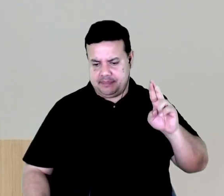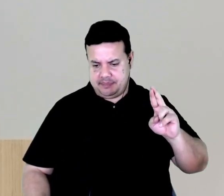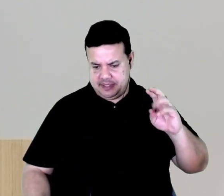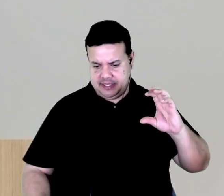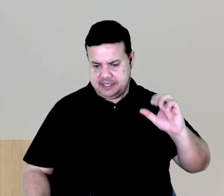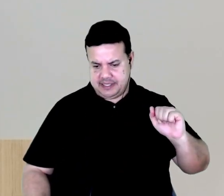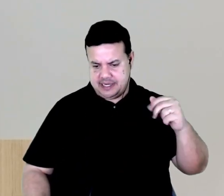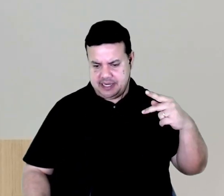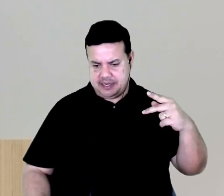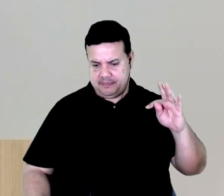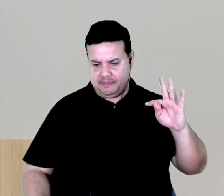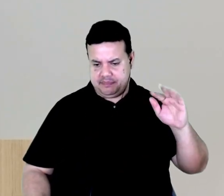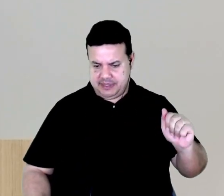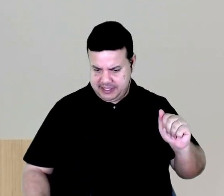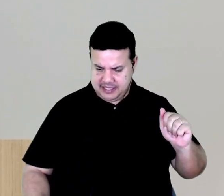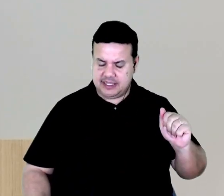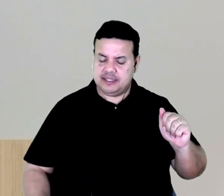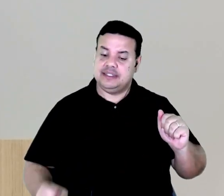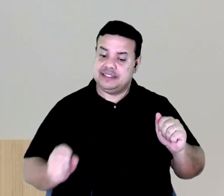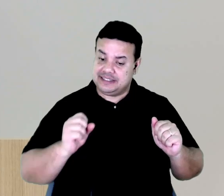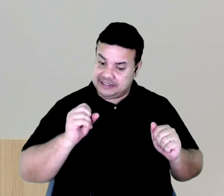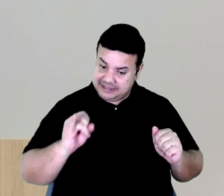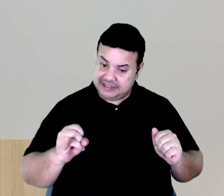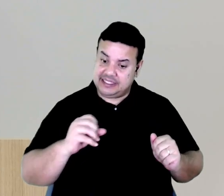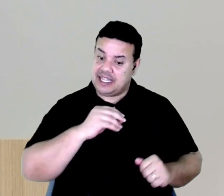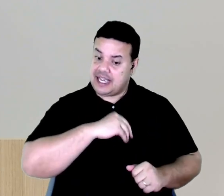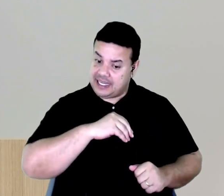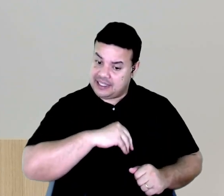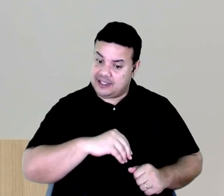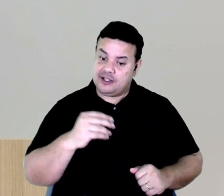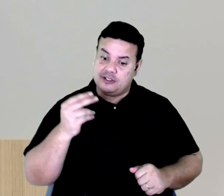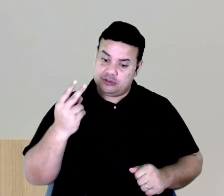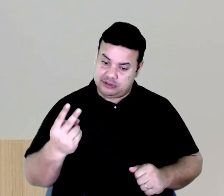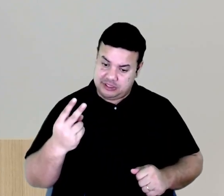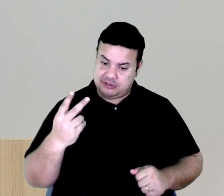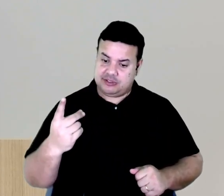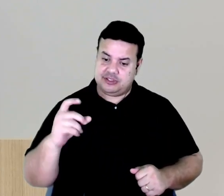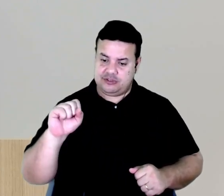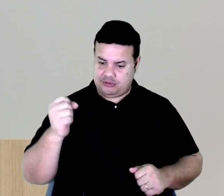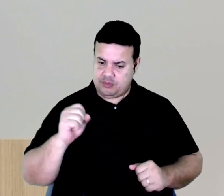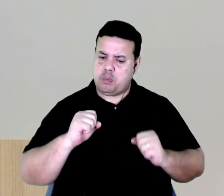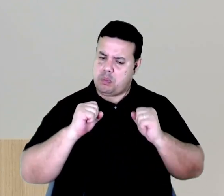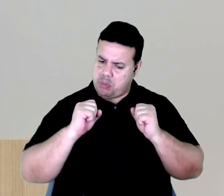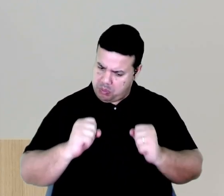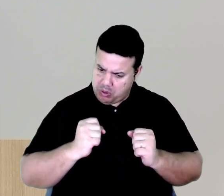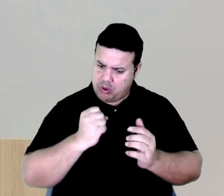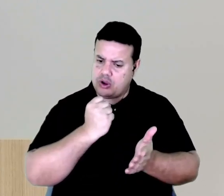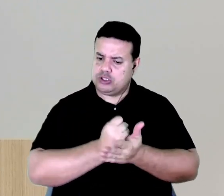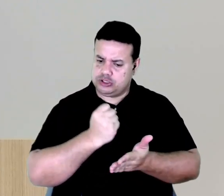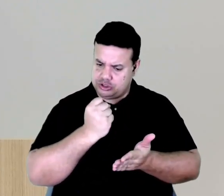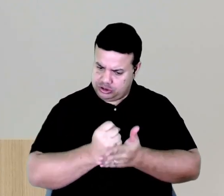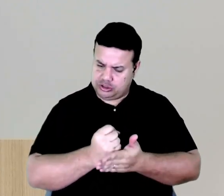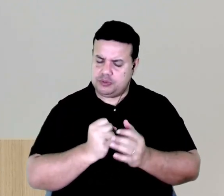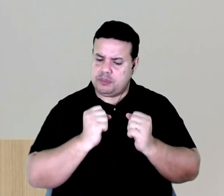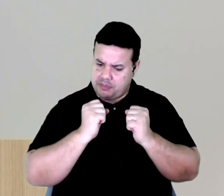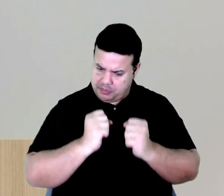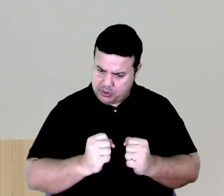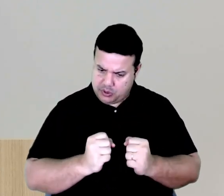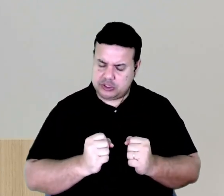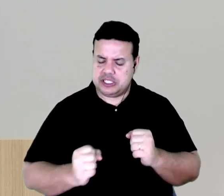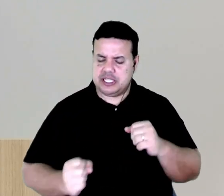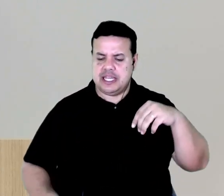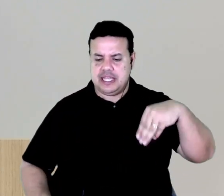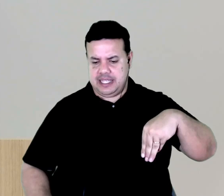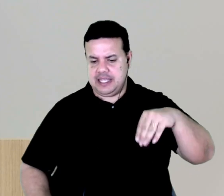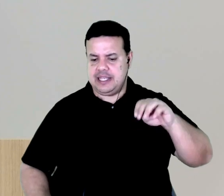per capita tiver 218, a pessoa pode ser, sim, carteira assinada, e pode ter até um microempreendedor, desde que a renda